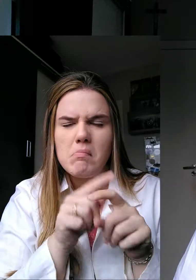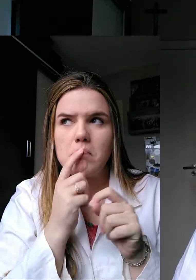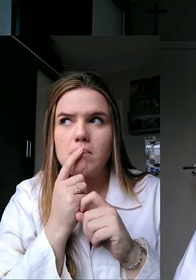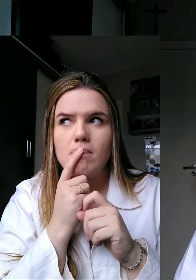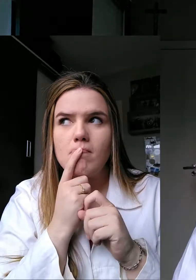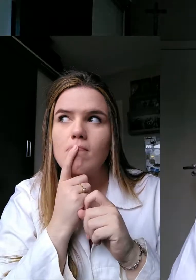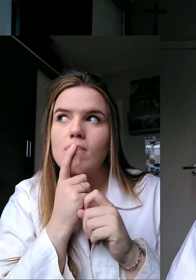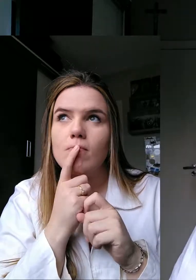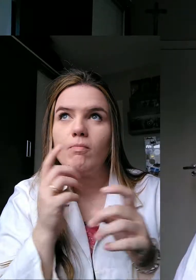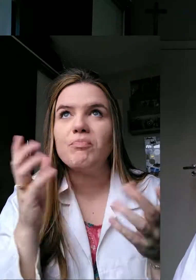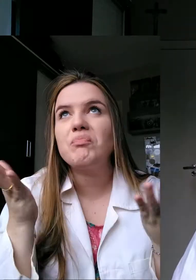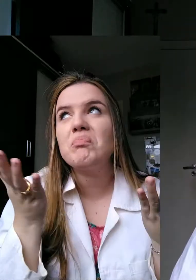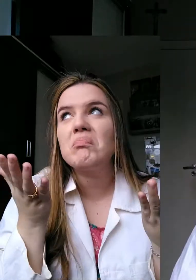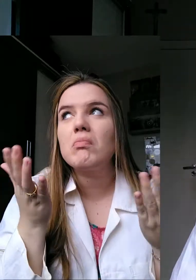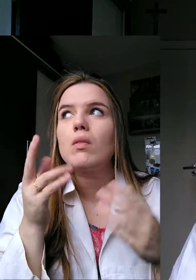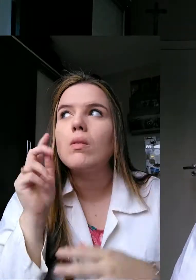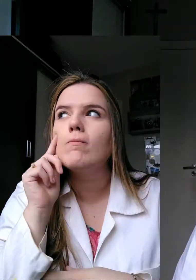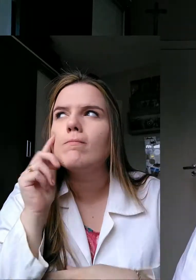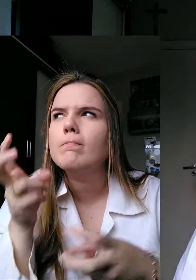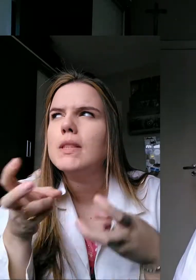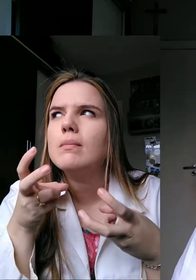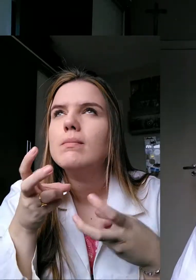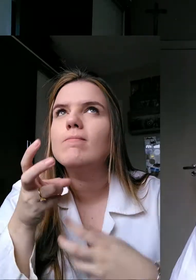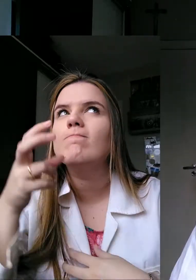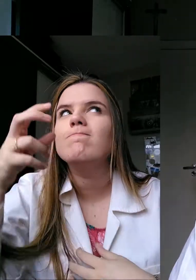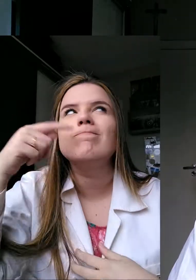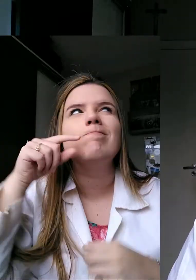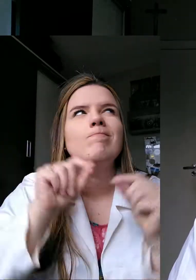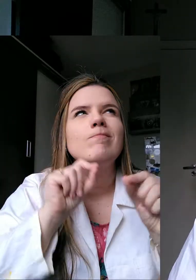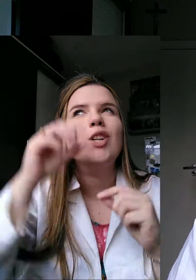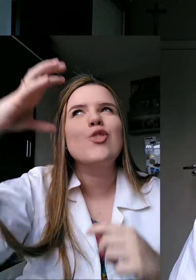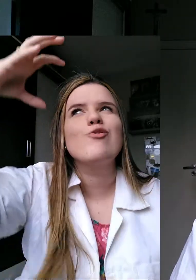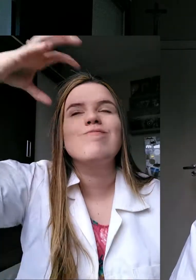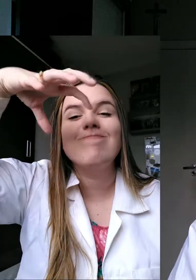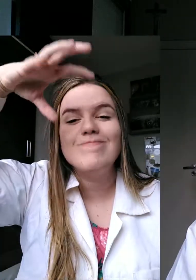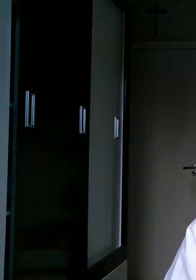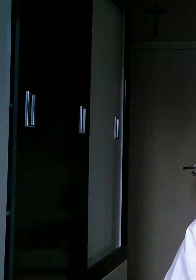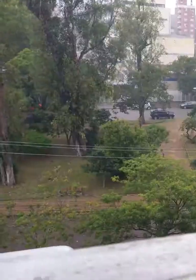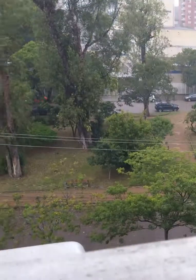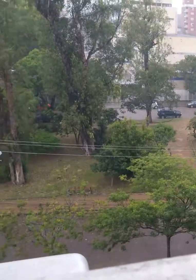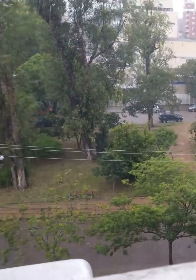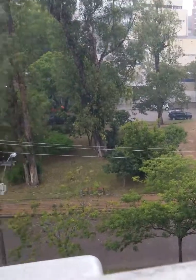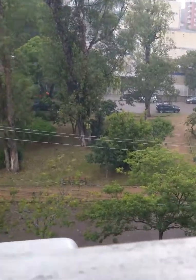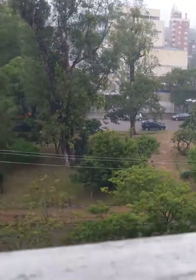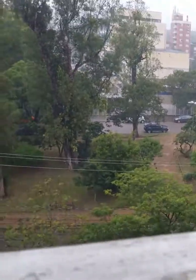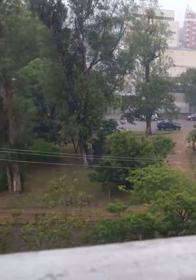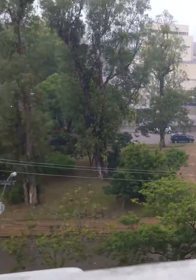esteja aí na casa de vocês nesse momento também. Ou não, né? Talvez esteja um dia bonito. Mas aqui, ó...